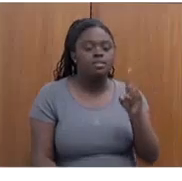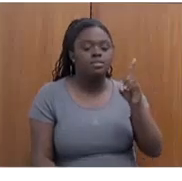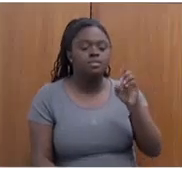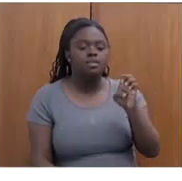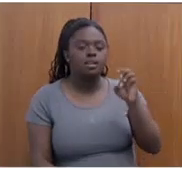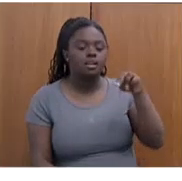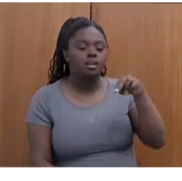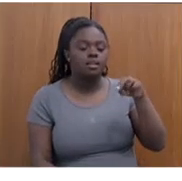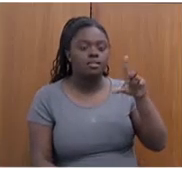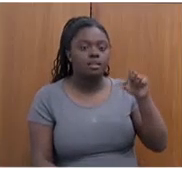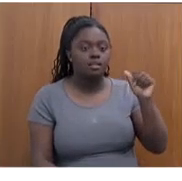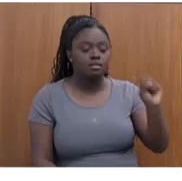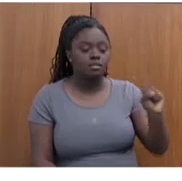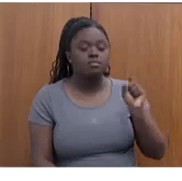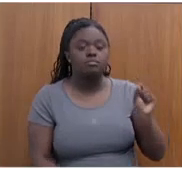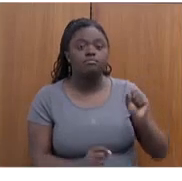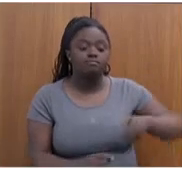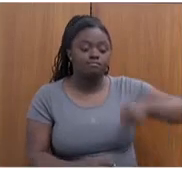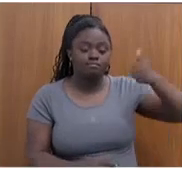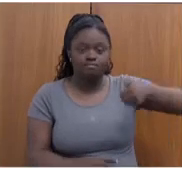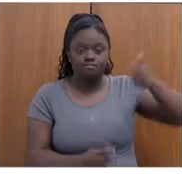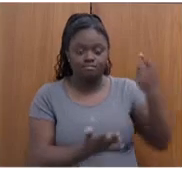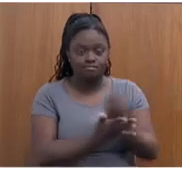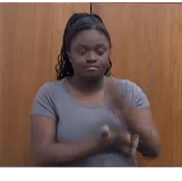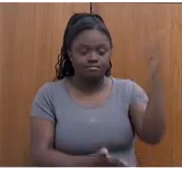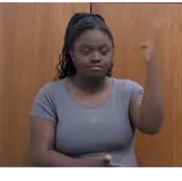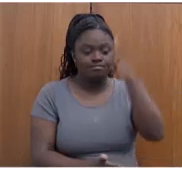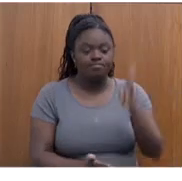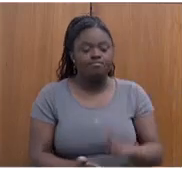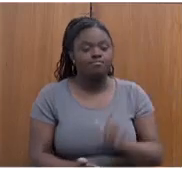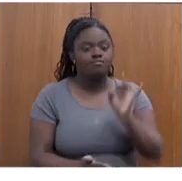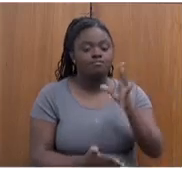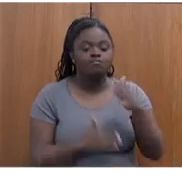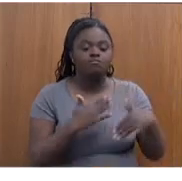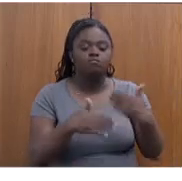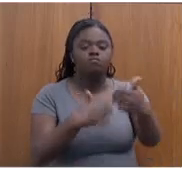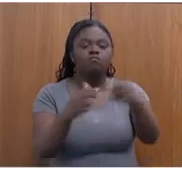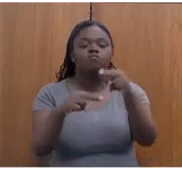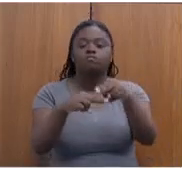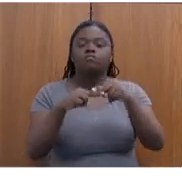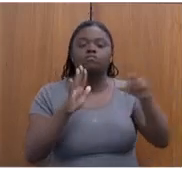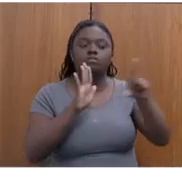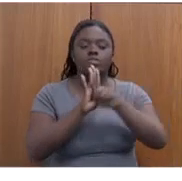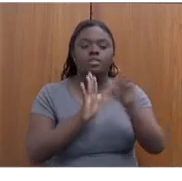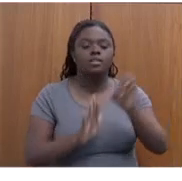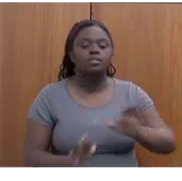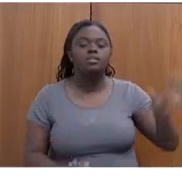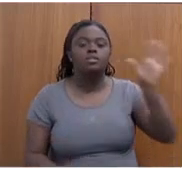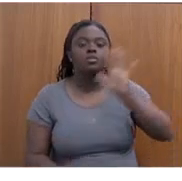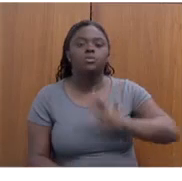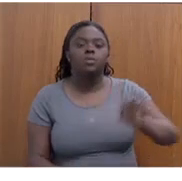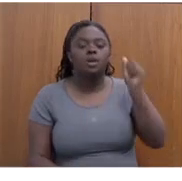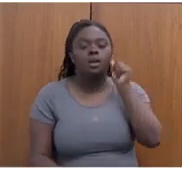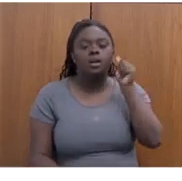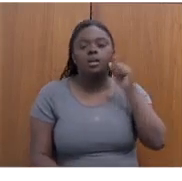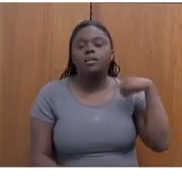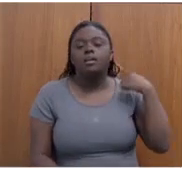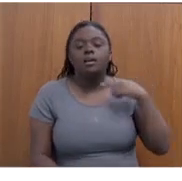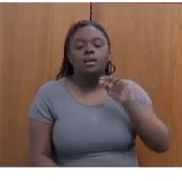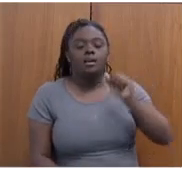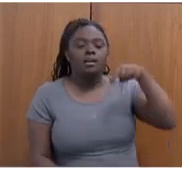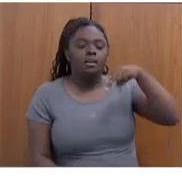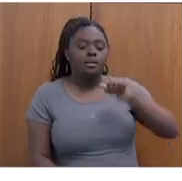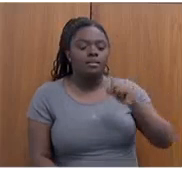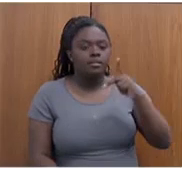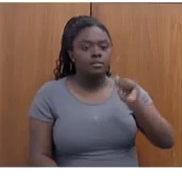pioneira do Brasil e ela só foi construída através de uma lei estadual da deputada Ana Paula Siqueira.